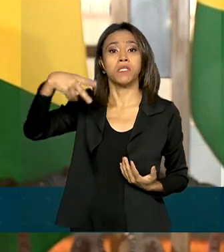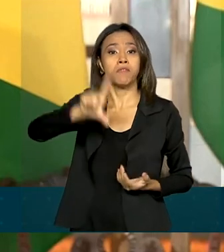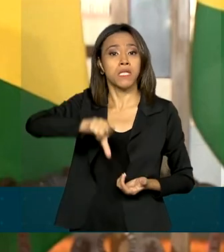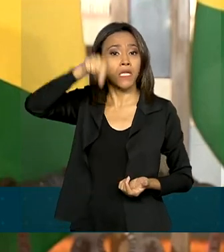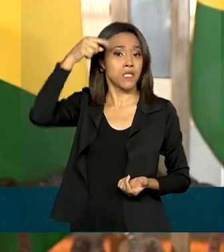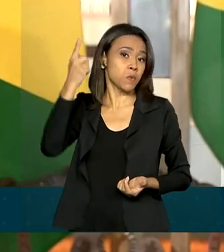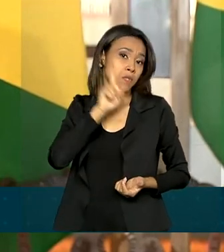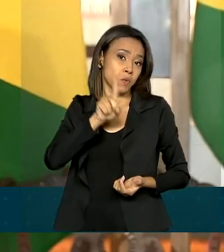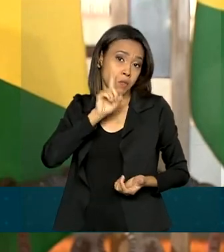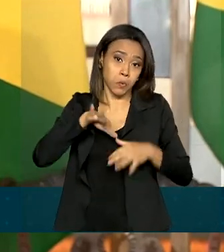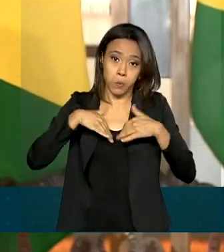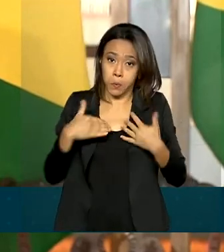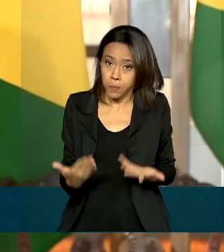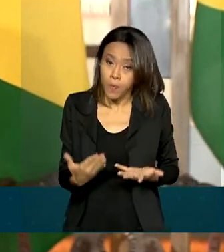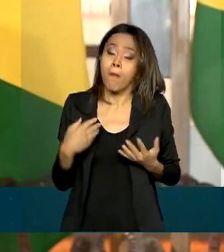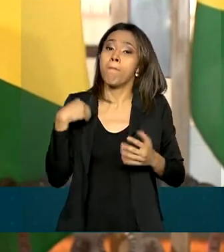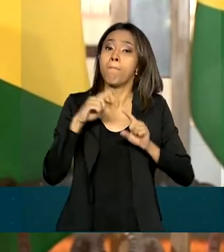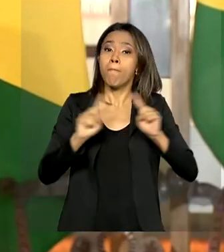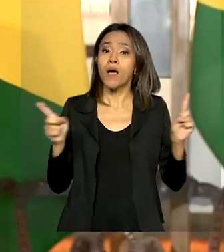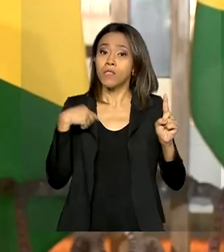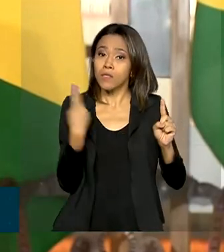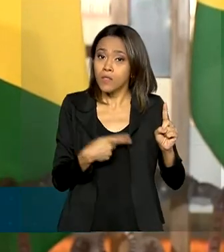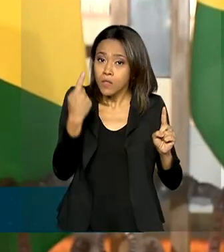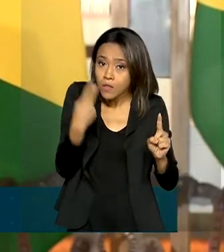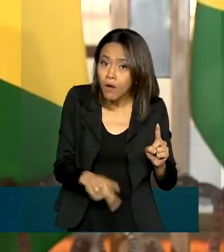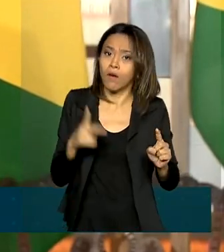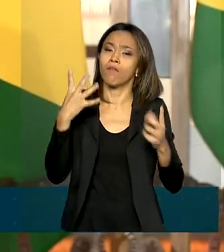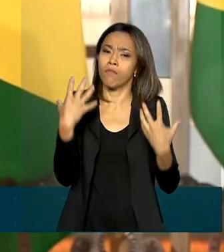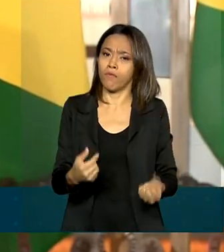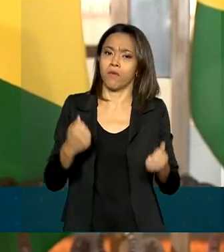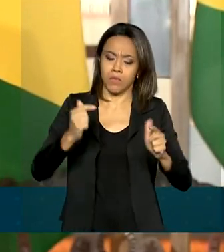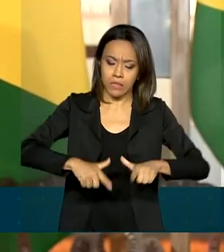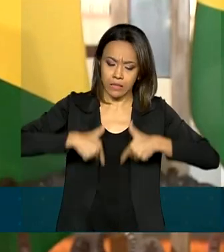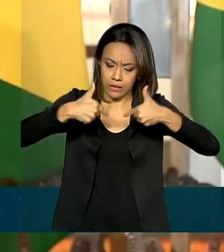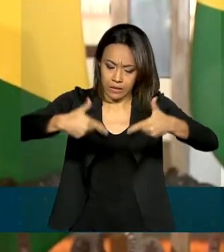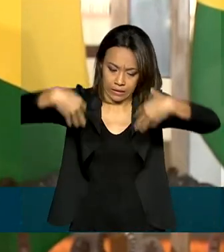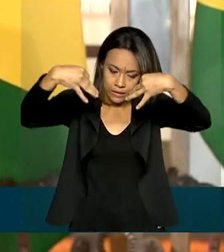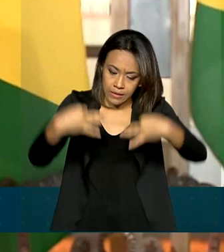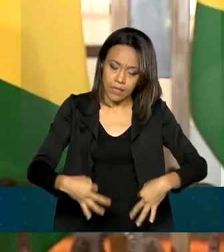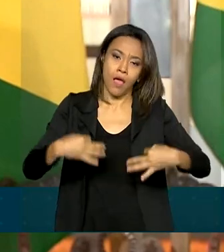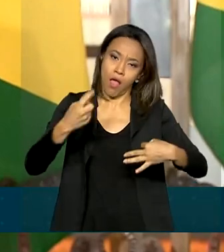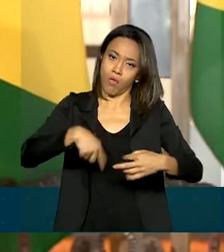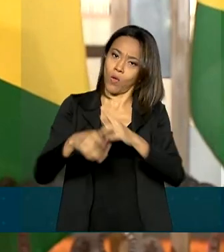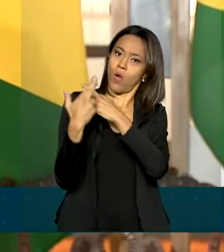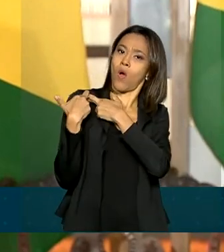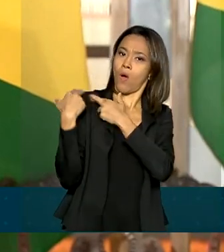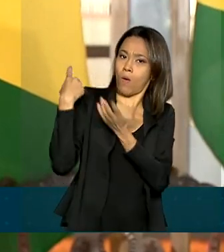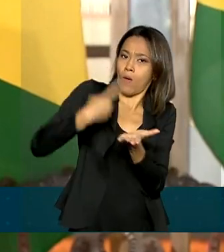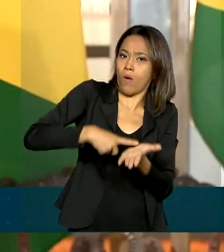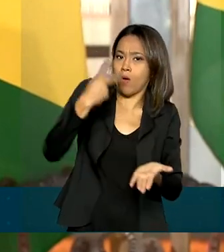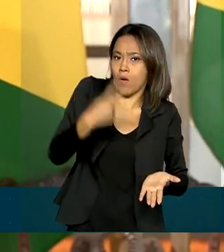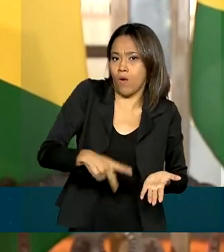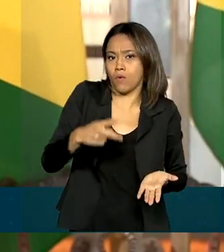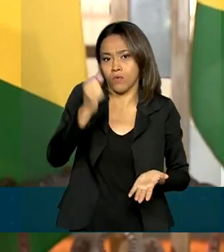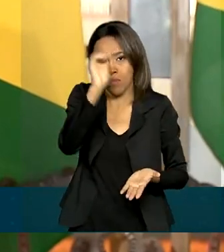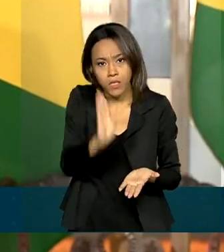fazer o certo, porque esse é o nosso dever, como governo do Brasil, fazer com que a lei seja obedecida.